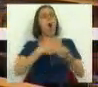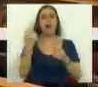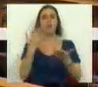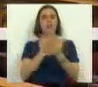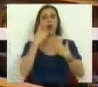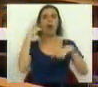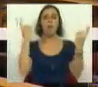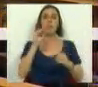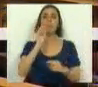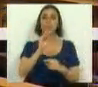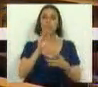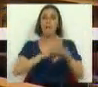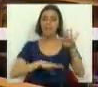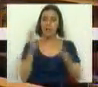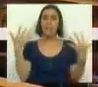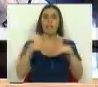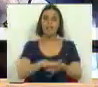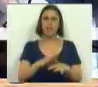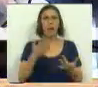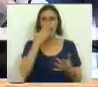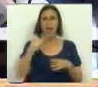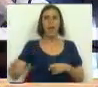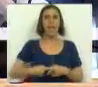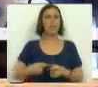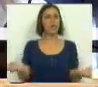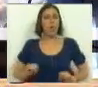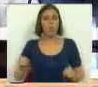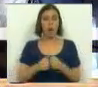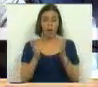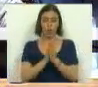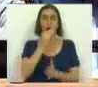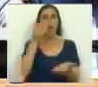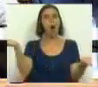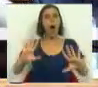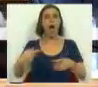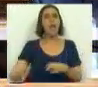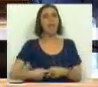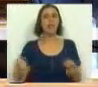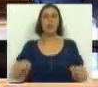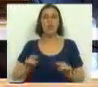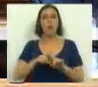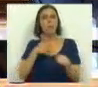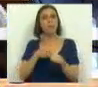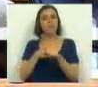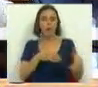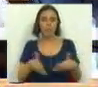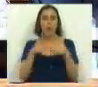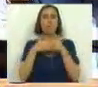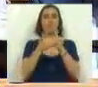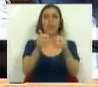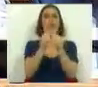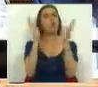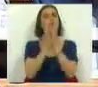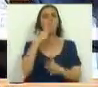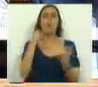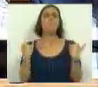pública tem de ser chamada a desempenhar. Porque deixou de interessar ter todos os alunos, deixou de interessar acompanhar o percurso educativo de